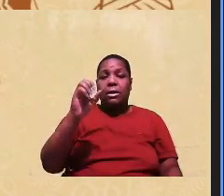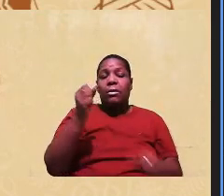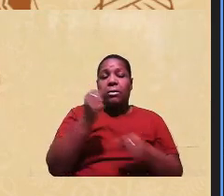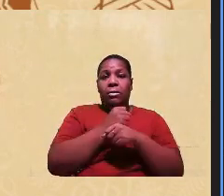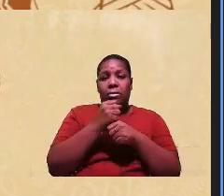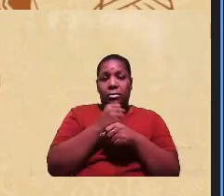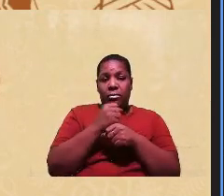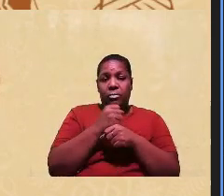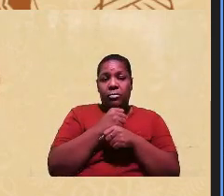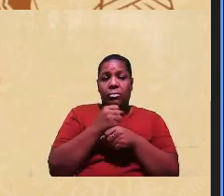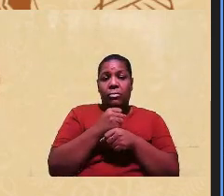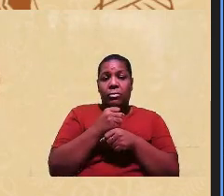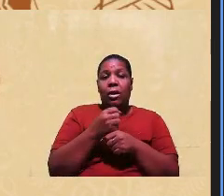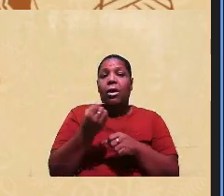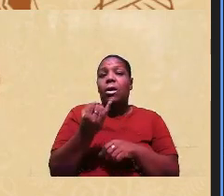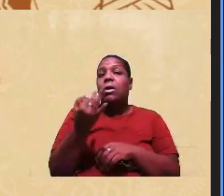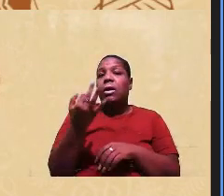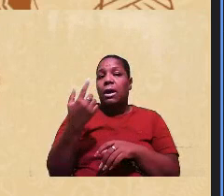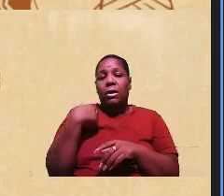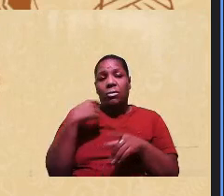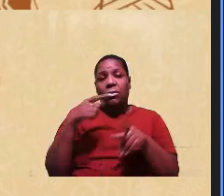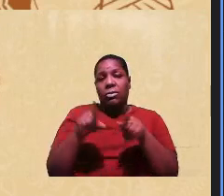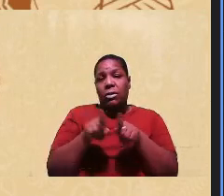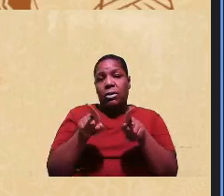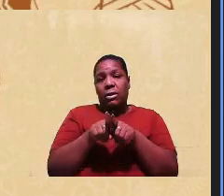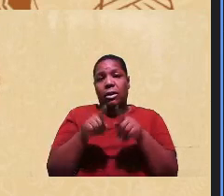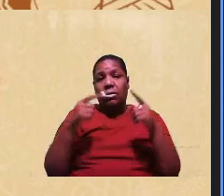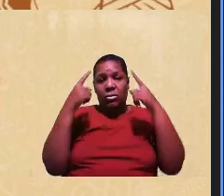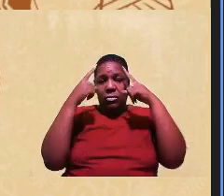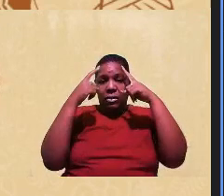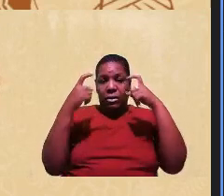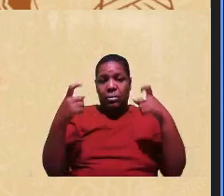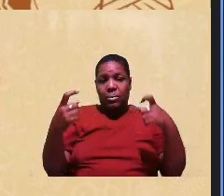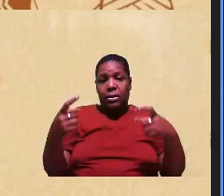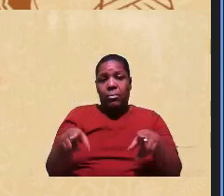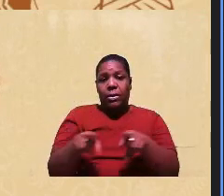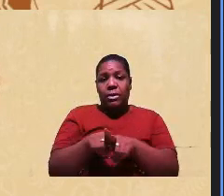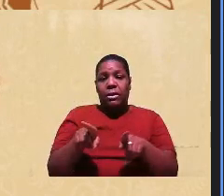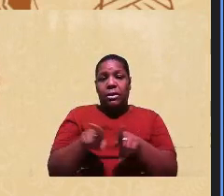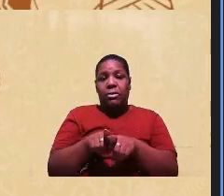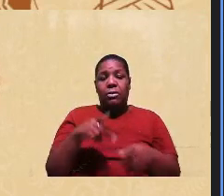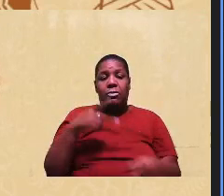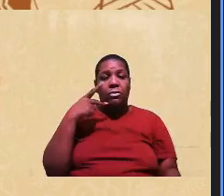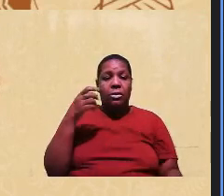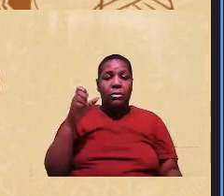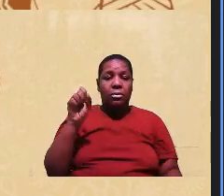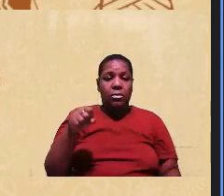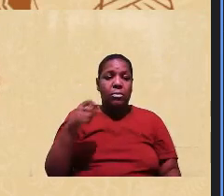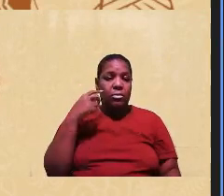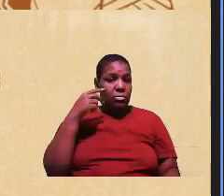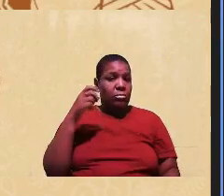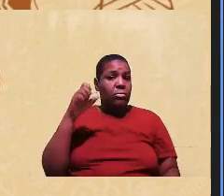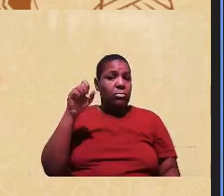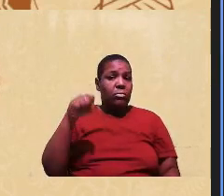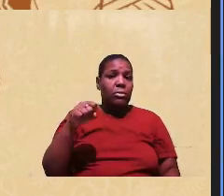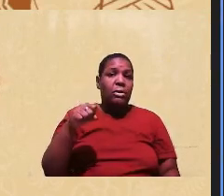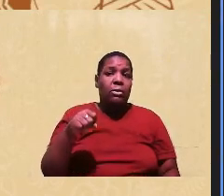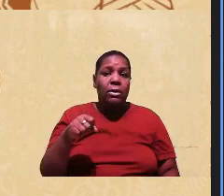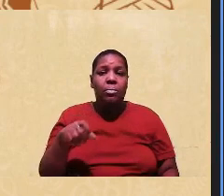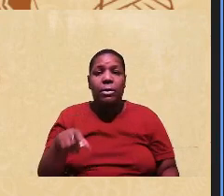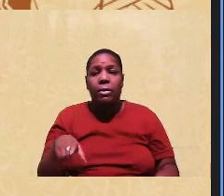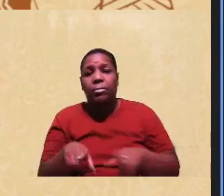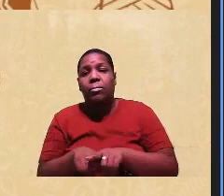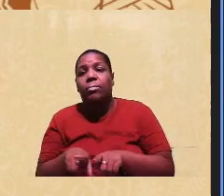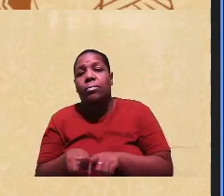de violência racista, usando aí Jurandir Freire e também Neuza Santos. E que as